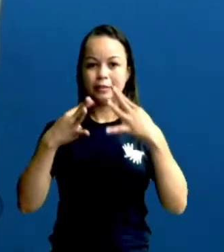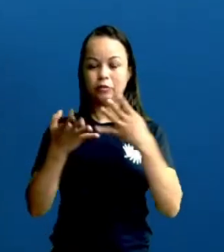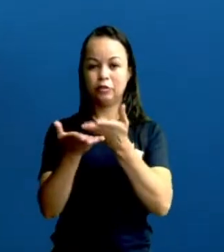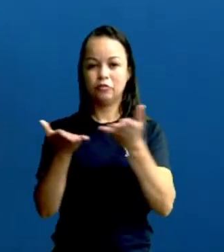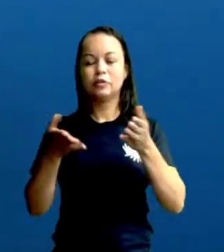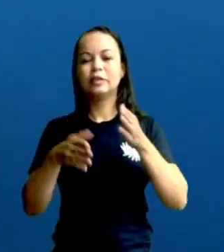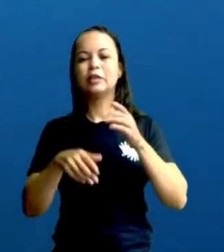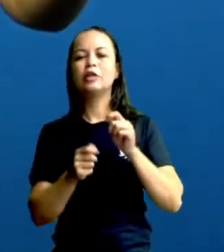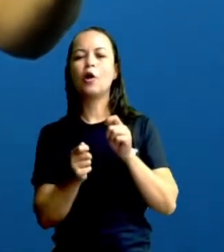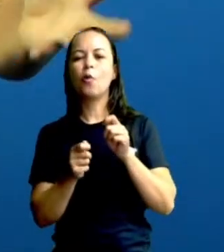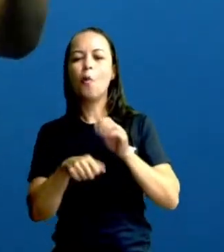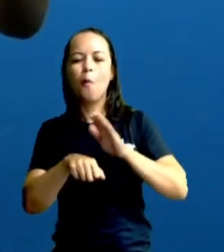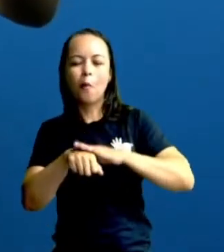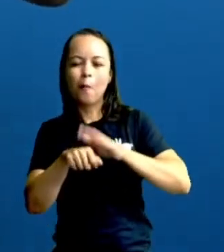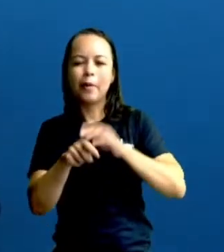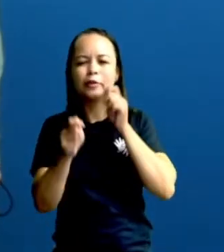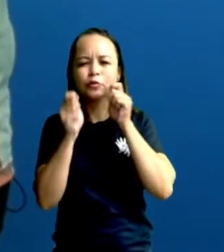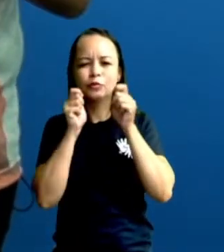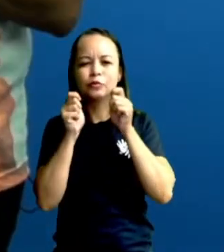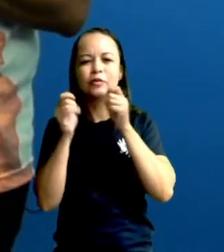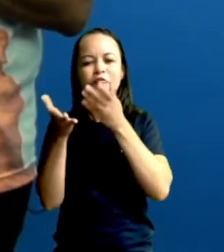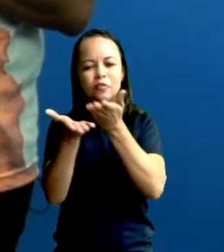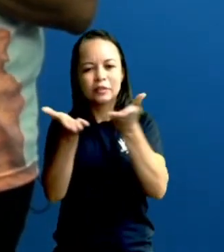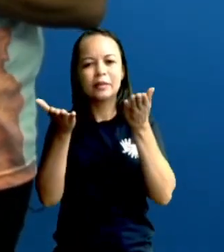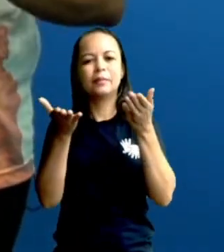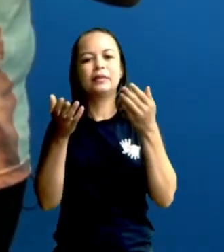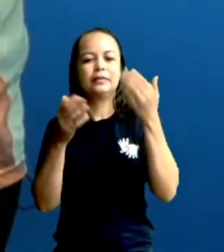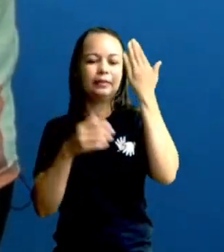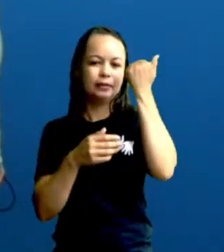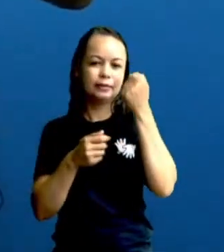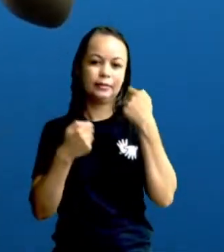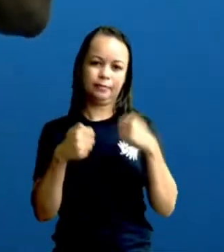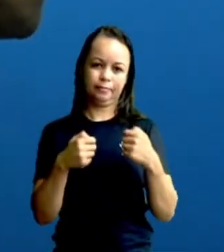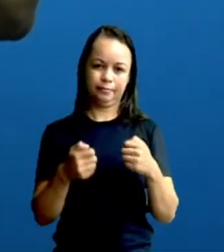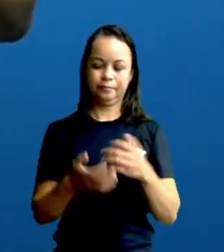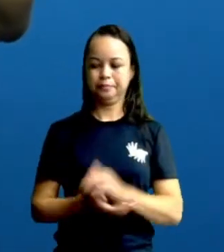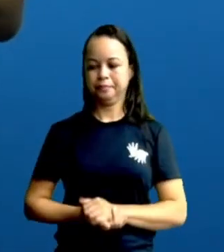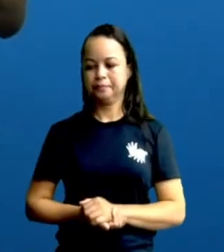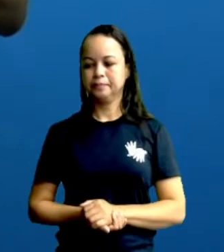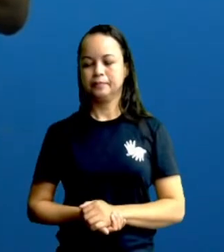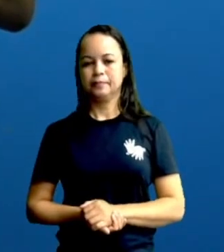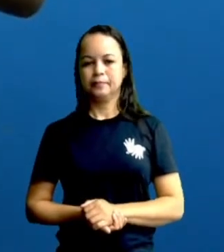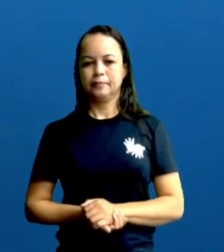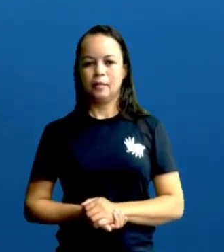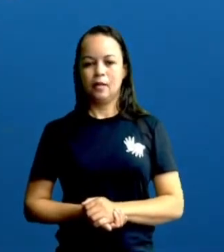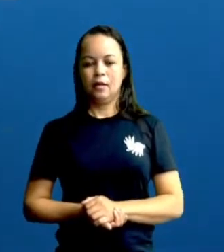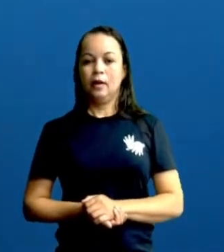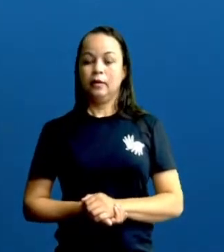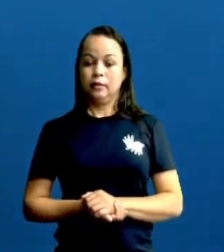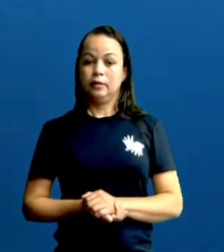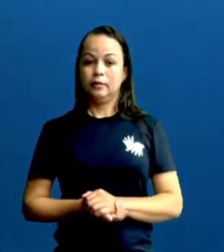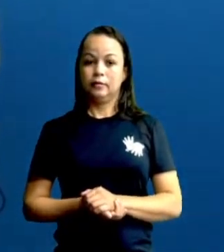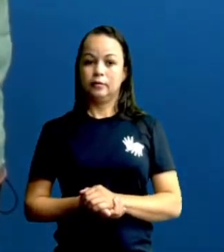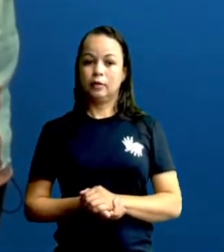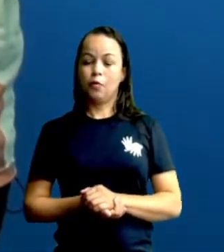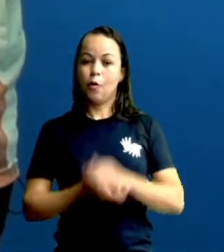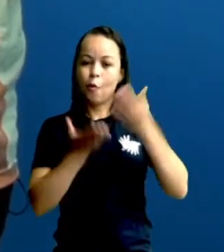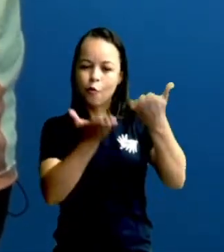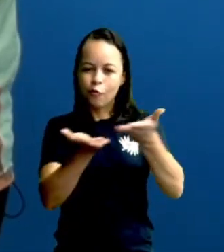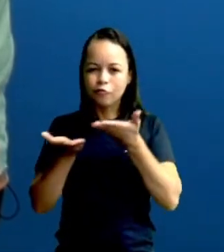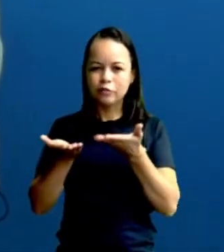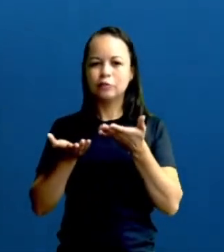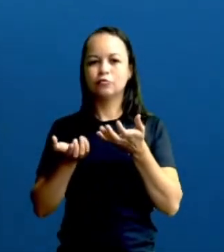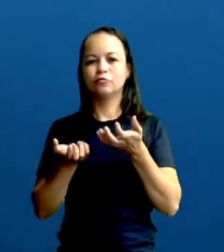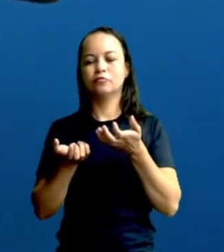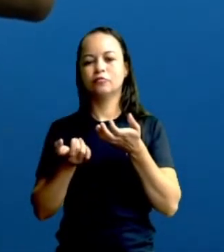aquele momento que é momento você precisa saber. Então, eu vou falar aqui de uma... E eu vou, até melhor, eu vou fazer um convite a